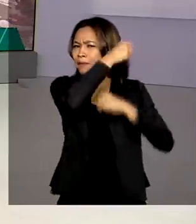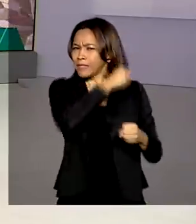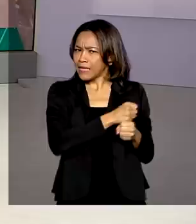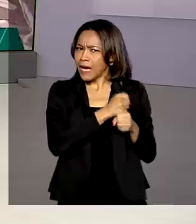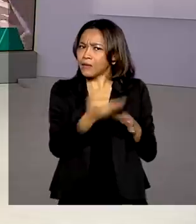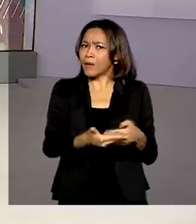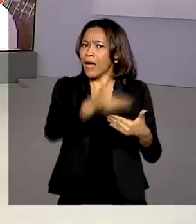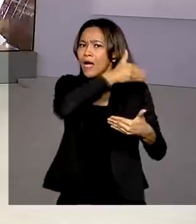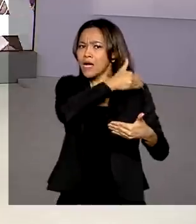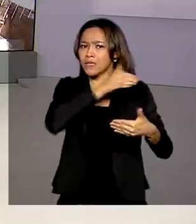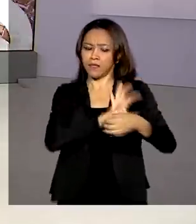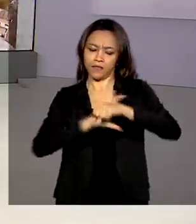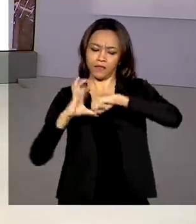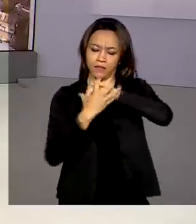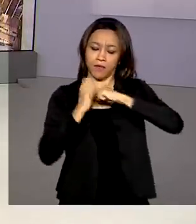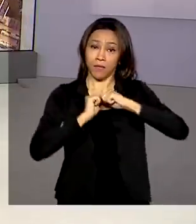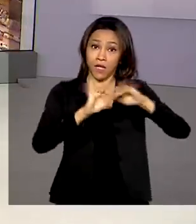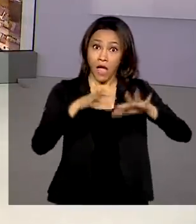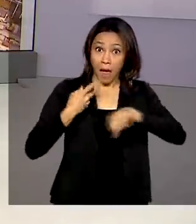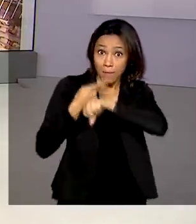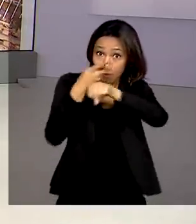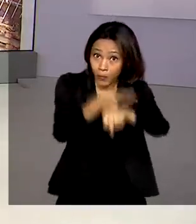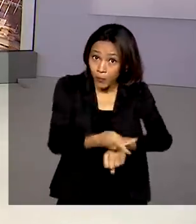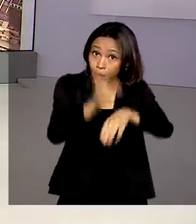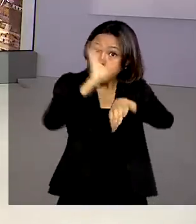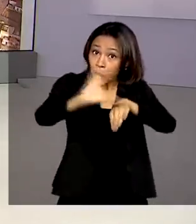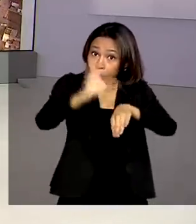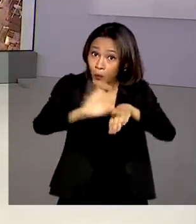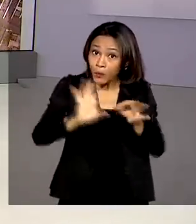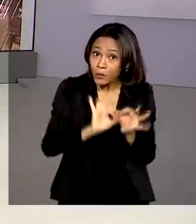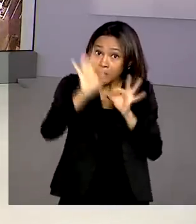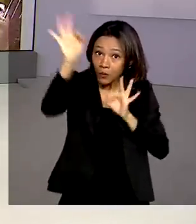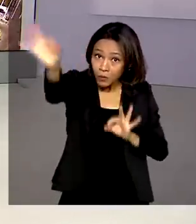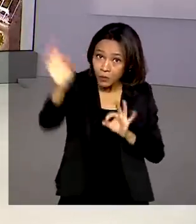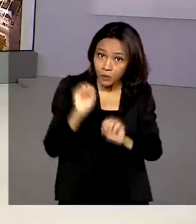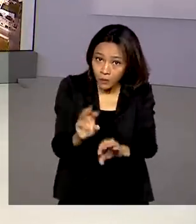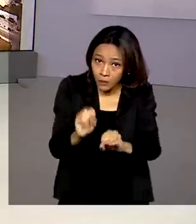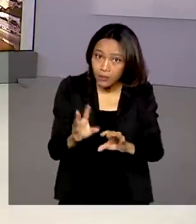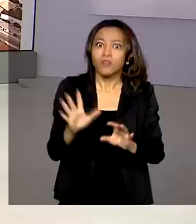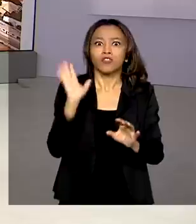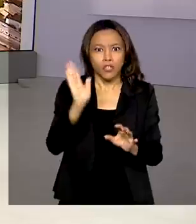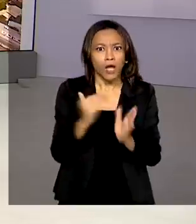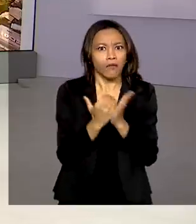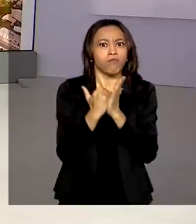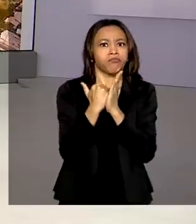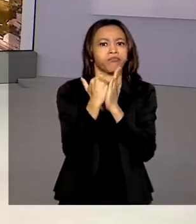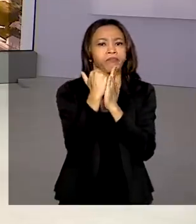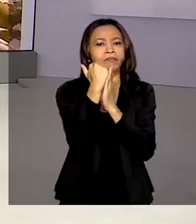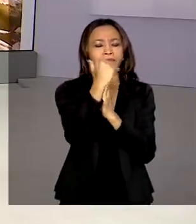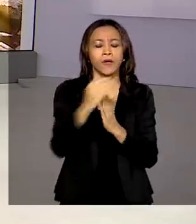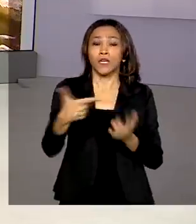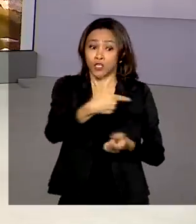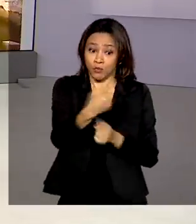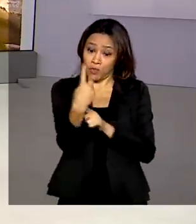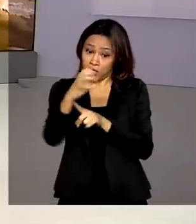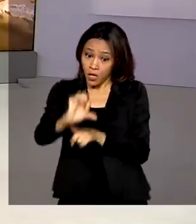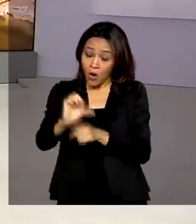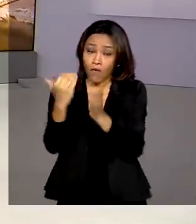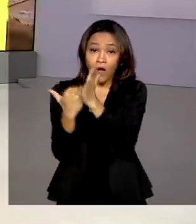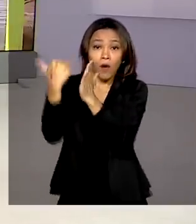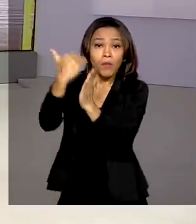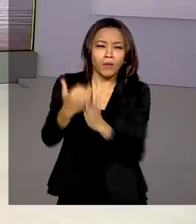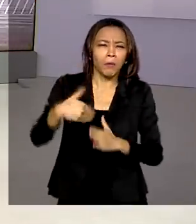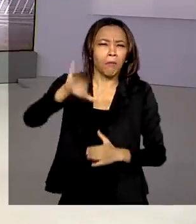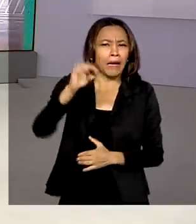antes da pandemia, a procura por curso superior à distância já estava em alta. Em 2019, as matrículas cresceram mais de